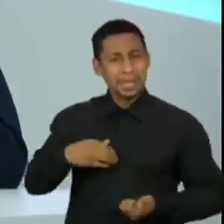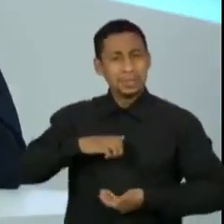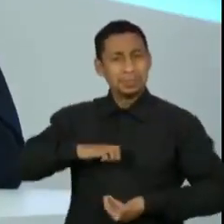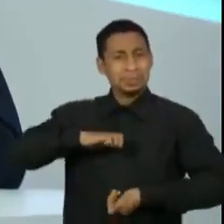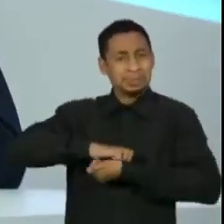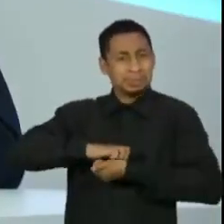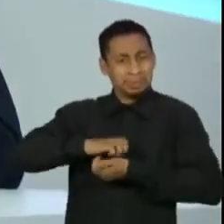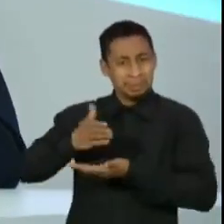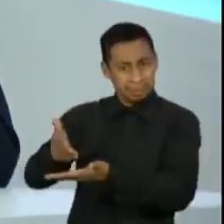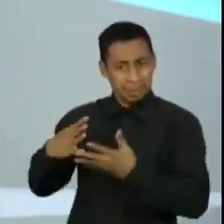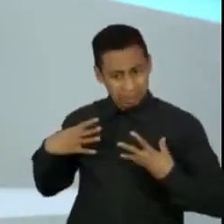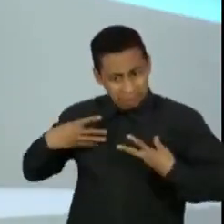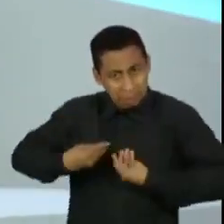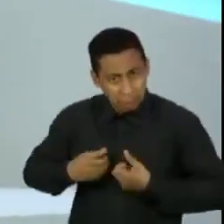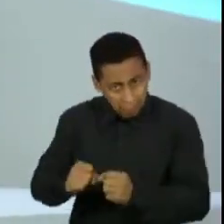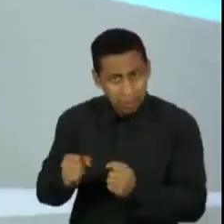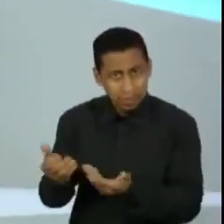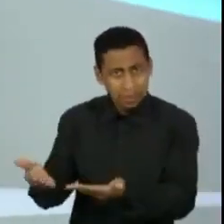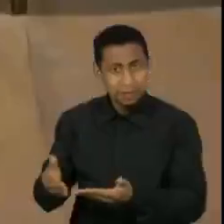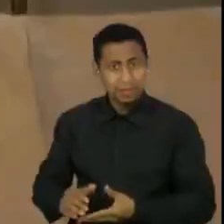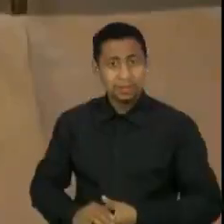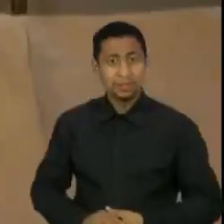Suprema Corte brasileira, doutor?